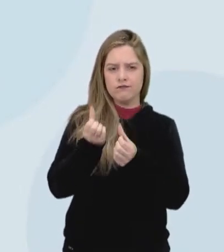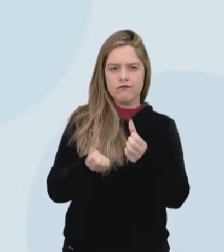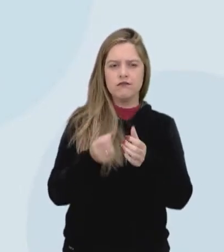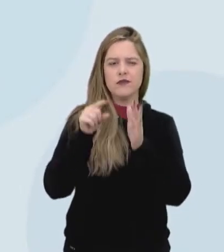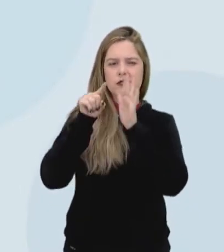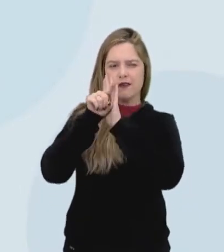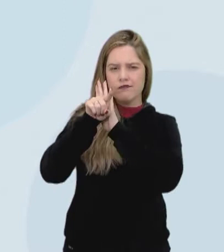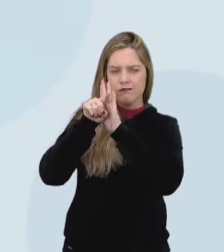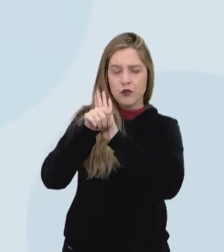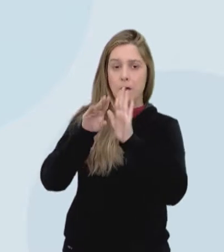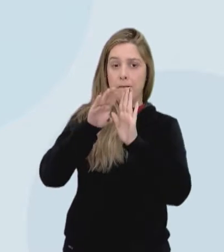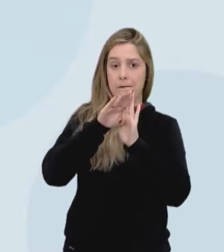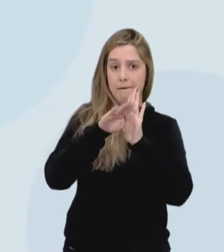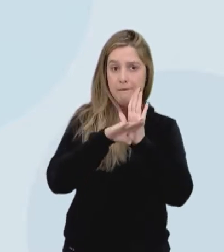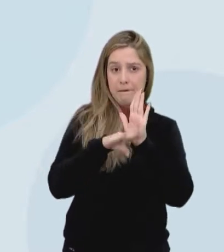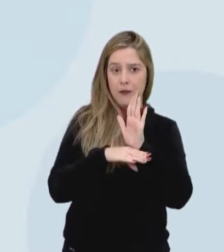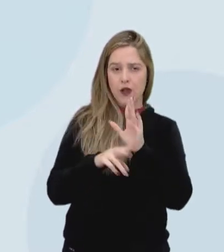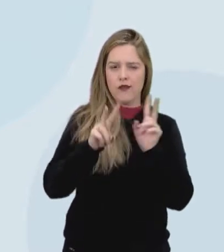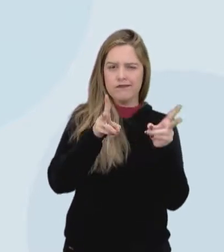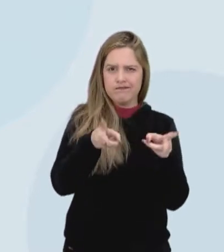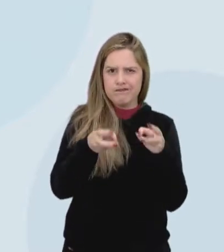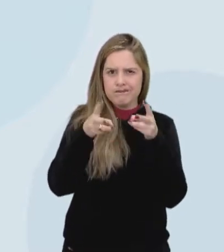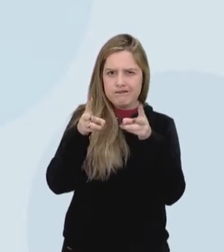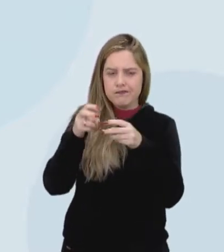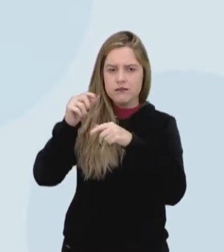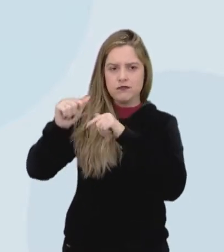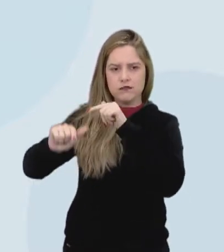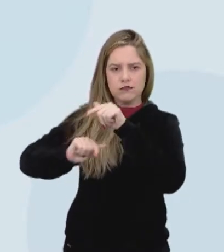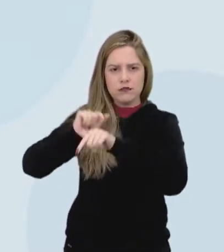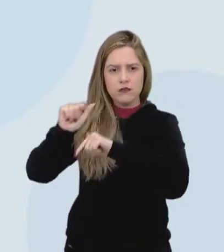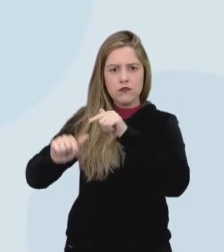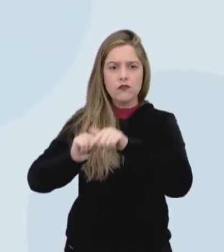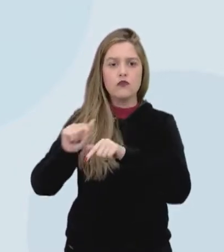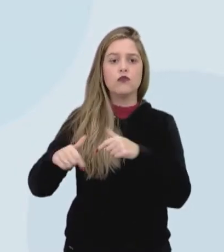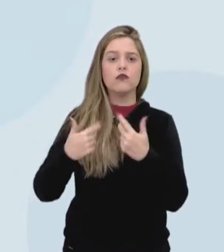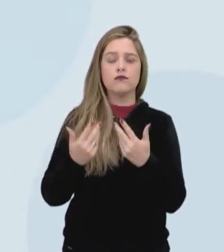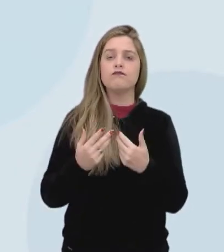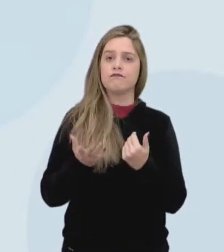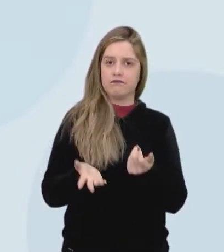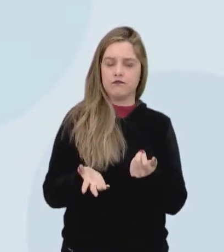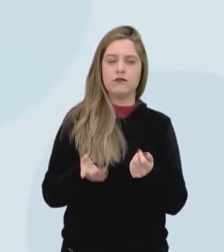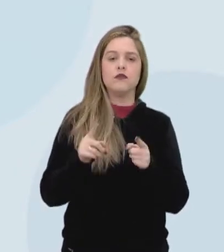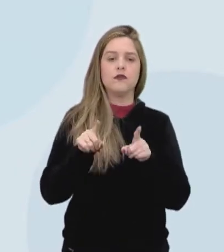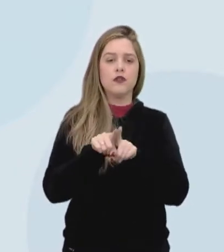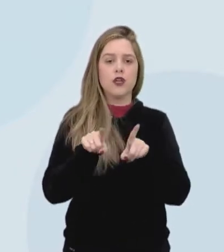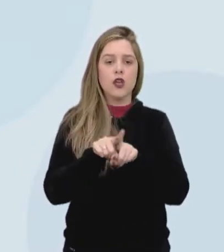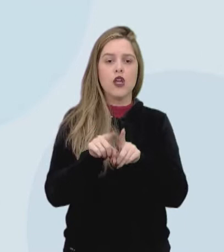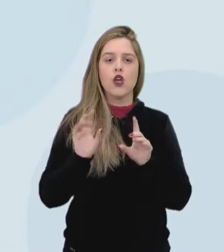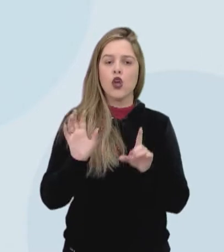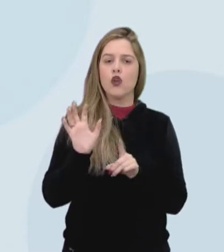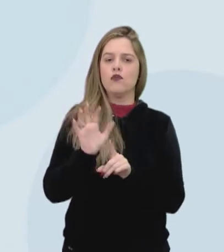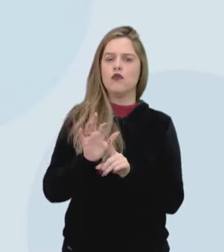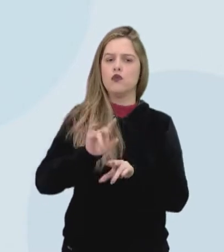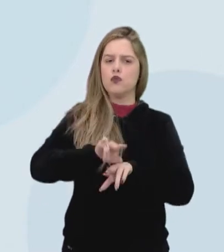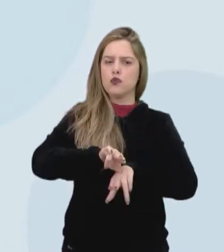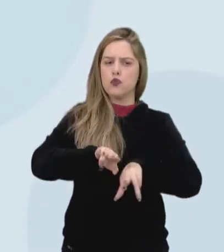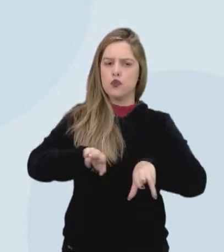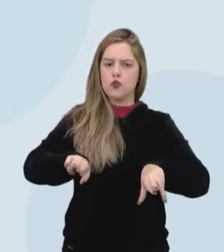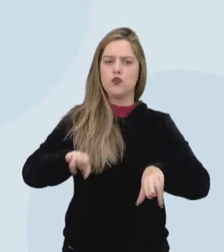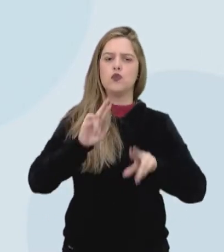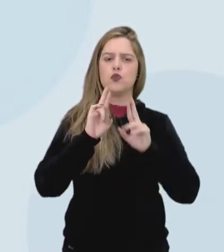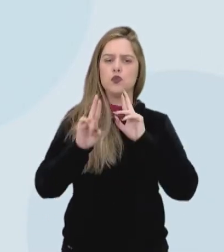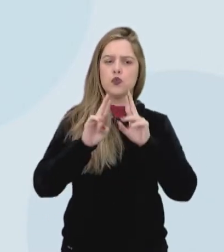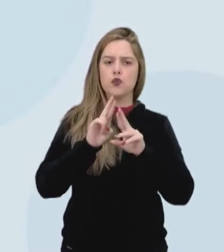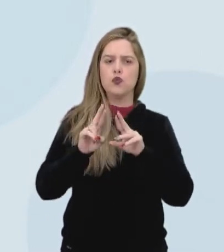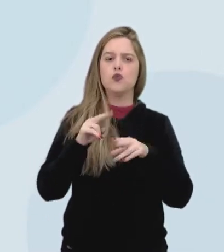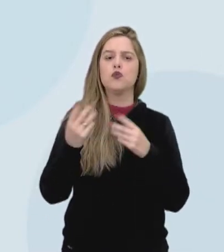investidor ou patrão, explora o trabalho, grifado, explora o trabalho, obtendo dele o lucro gerado da relação